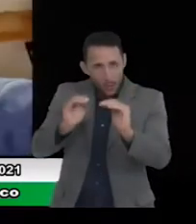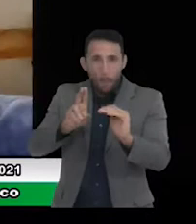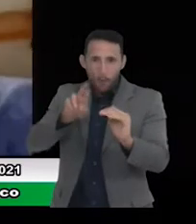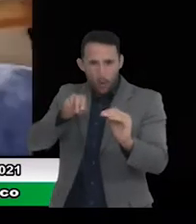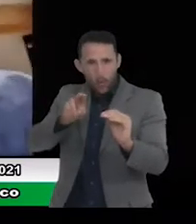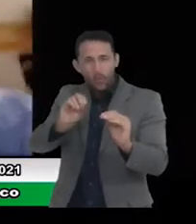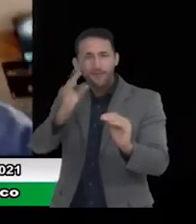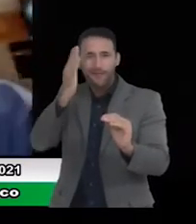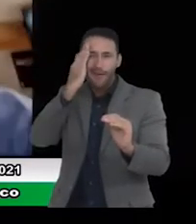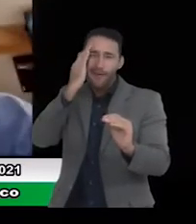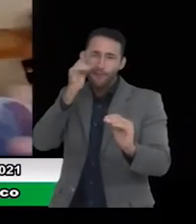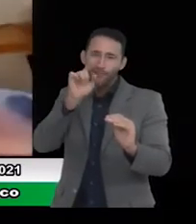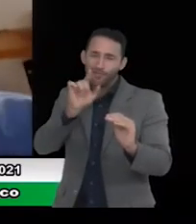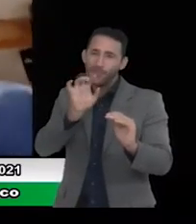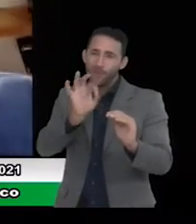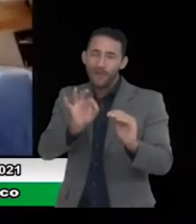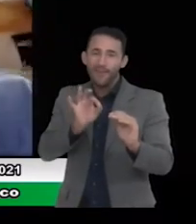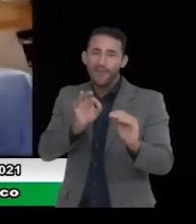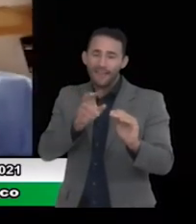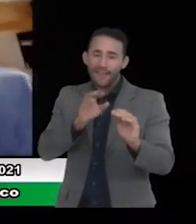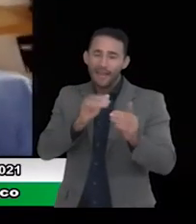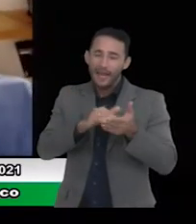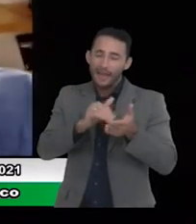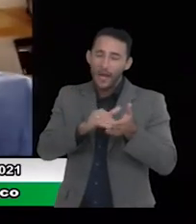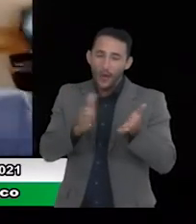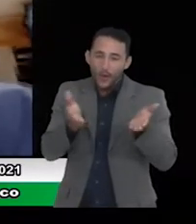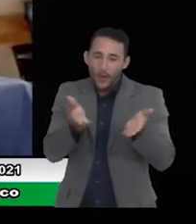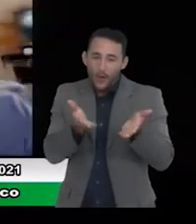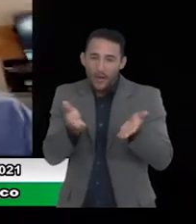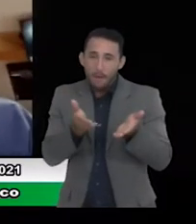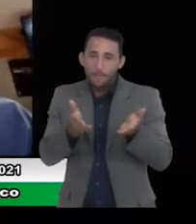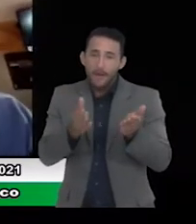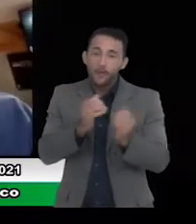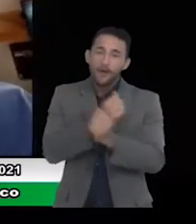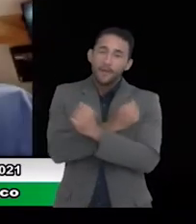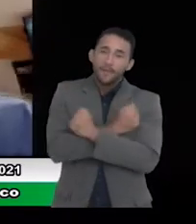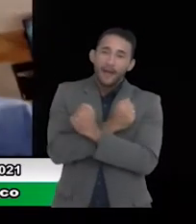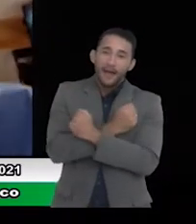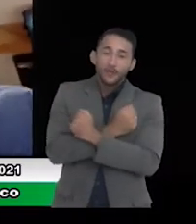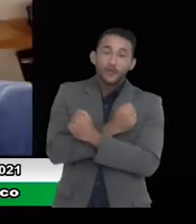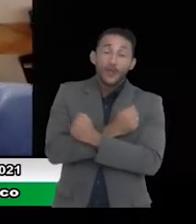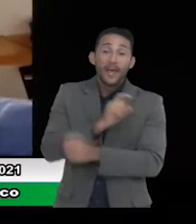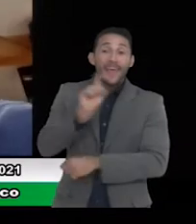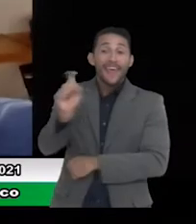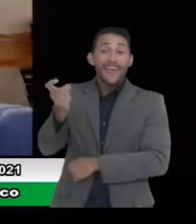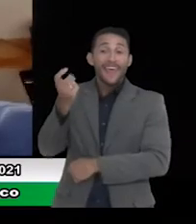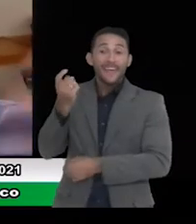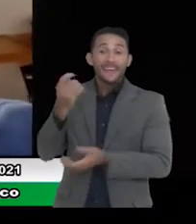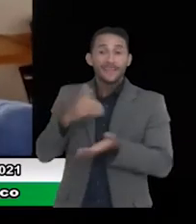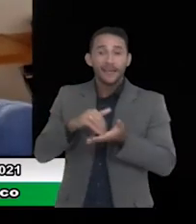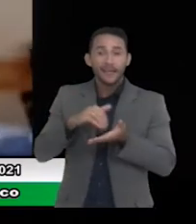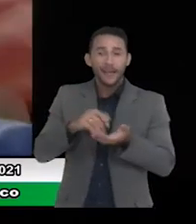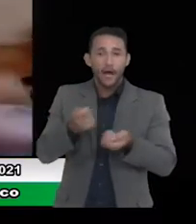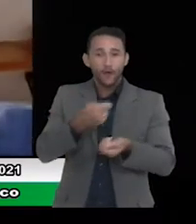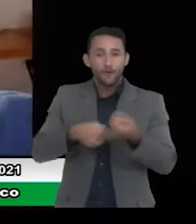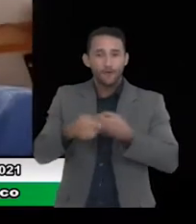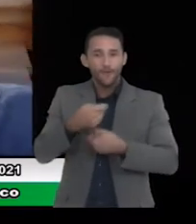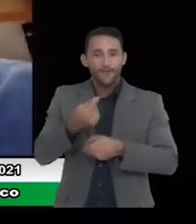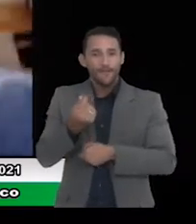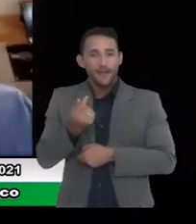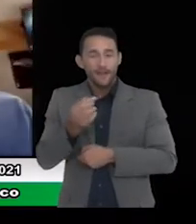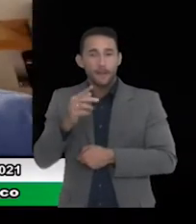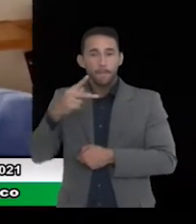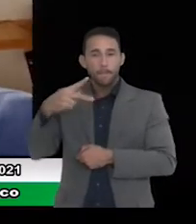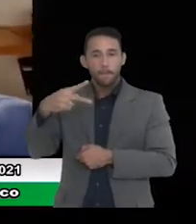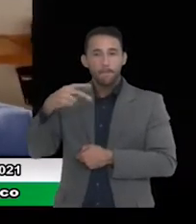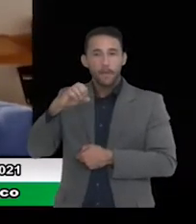que é o atual secretário mas também deixar um abraço aí para o nosso ex-secretário de Finanças Pedro Sotero que o nosso presidente